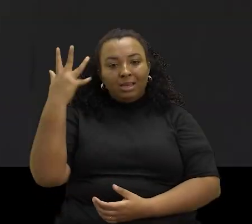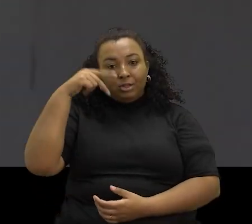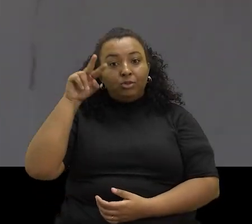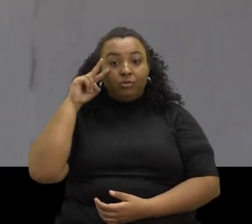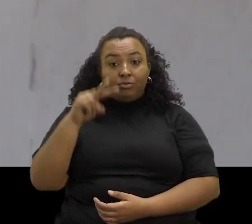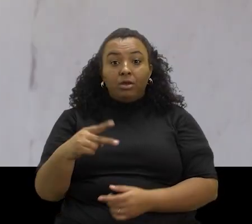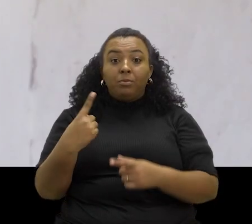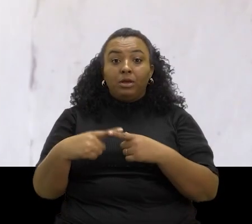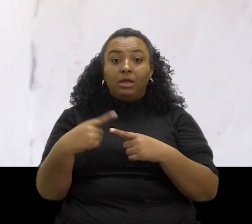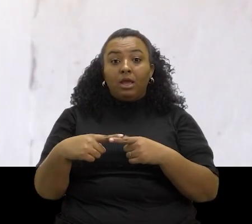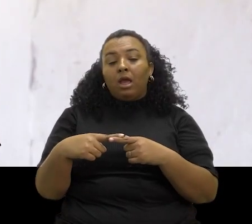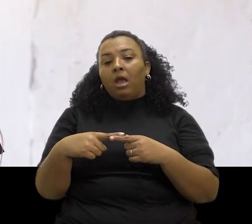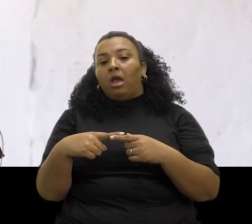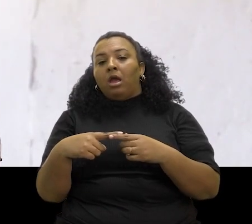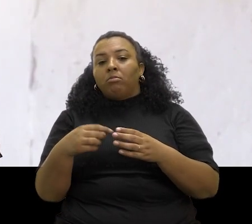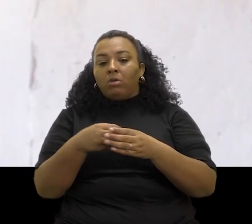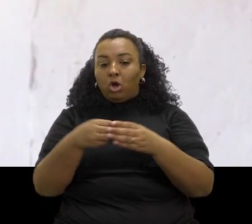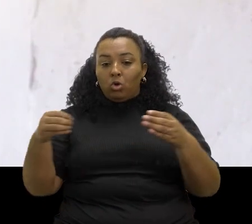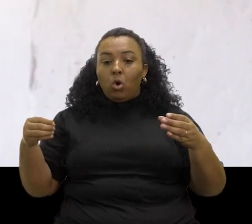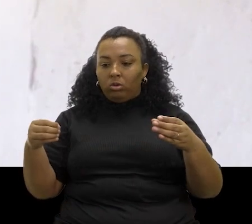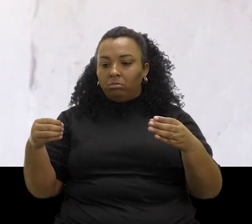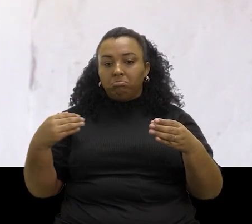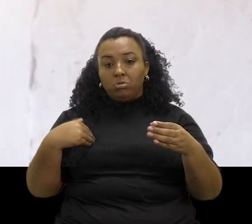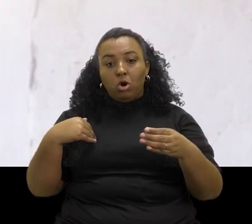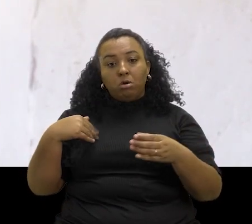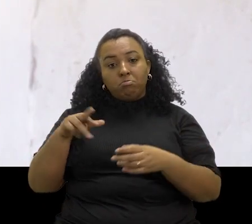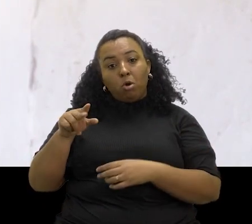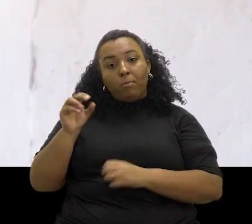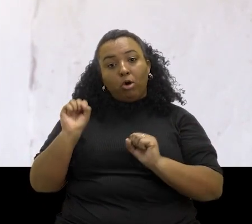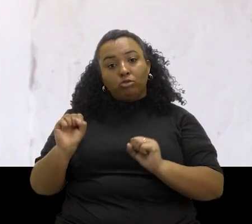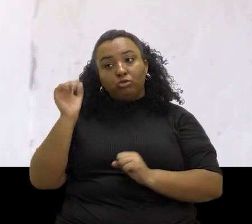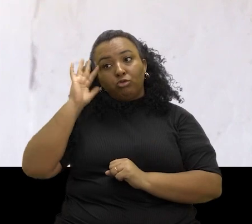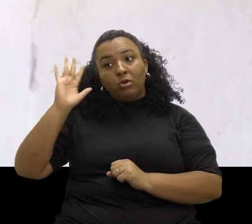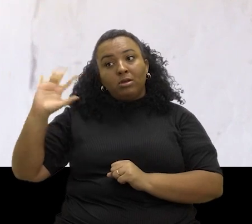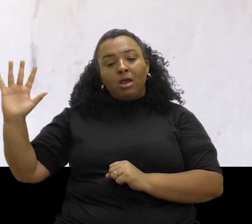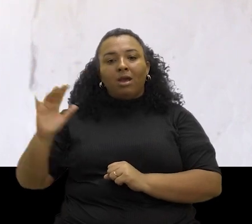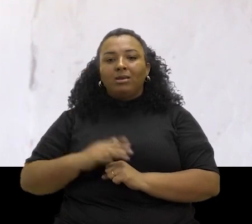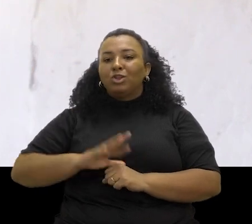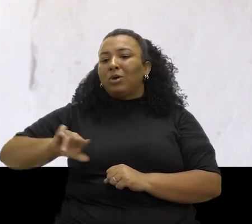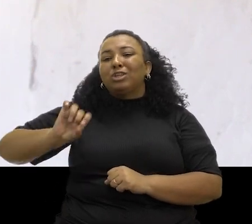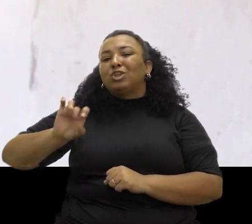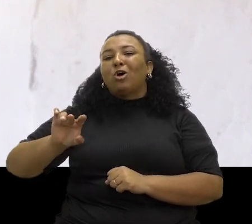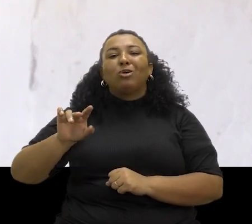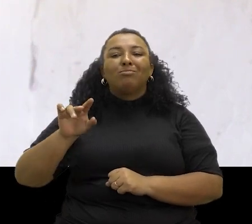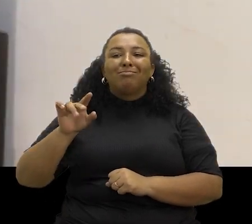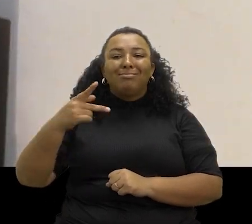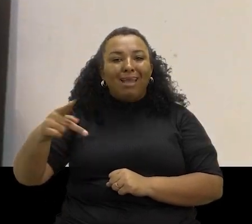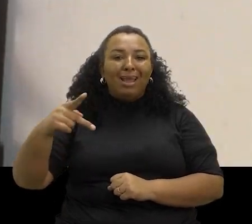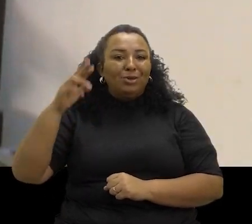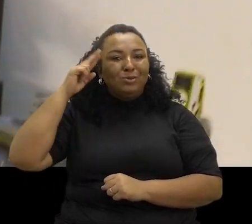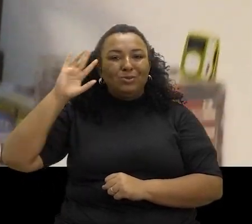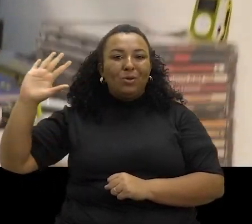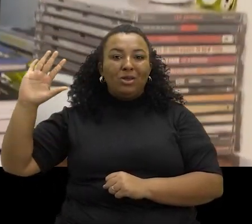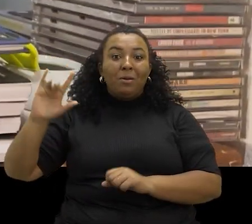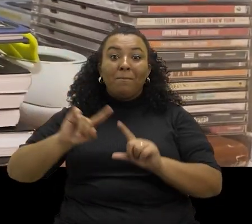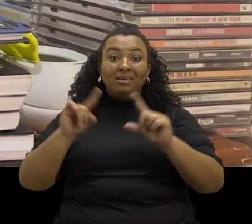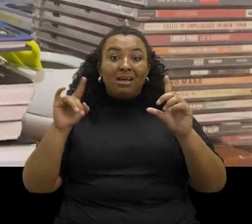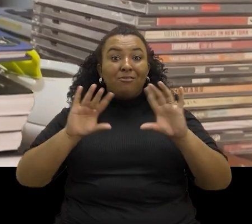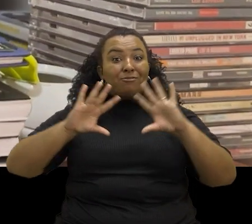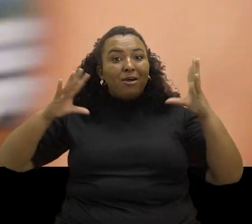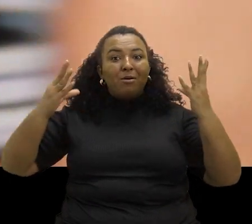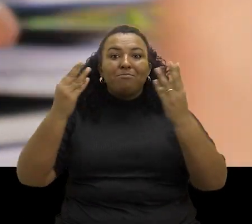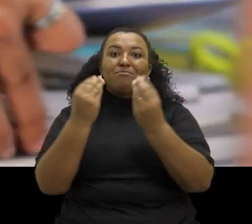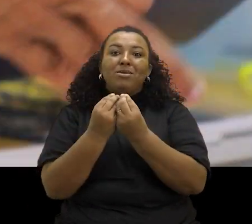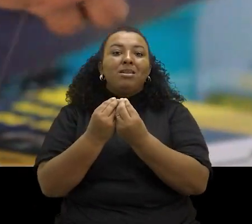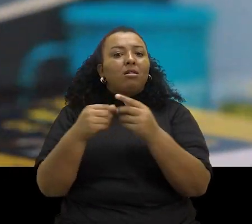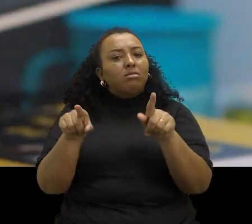Lindo ver que através do sistema de cotas, meu irmão pode sonhar. E trazer não só com ele um sonho dele, mas um sonho de toda uma família, de